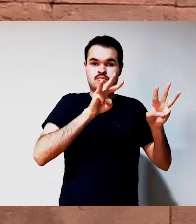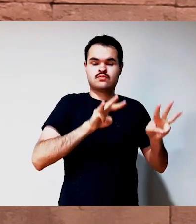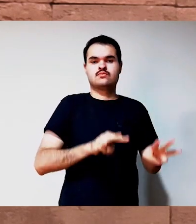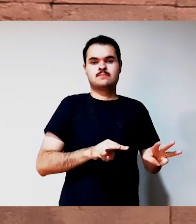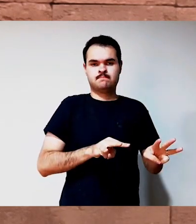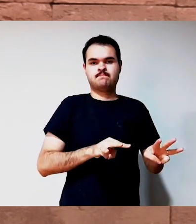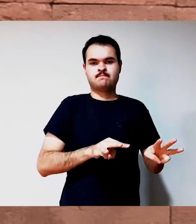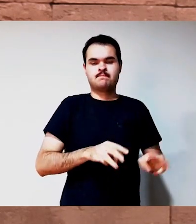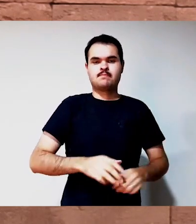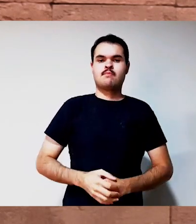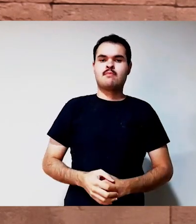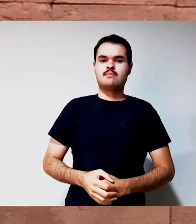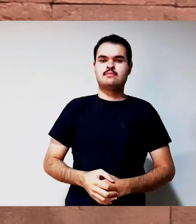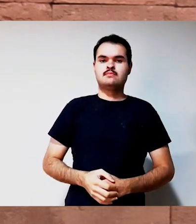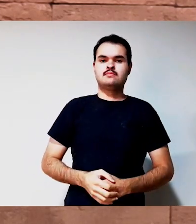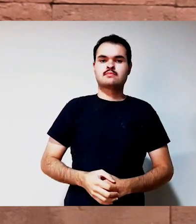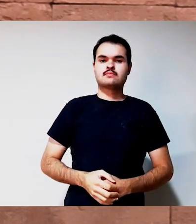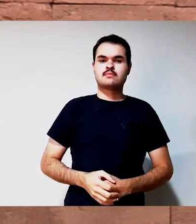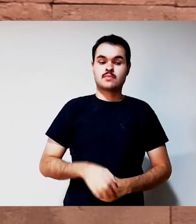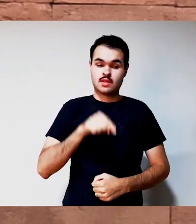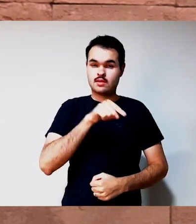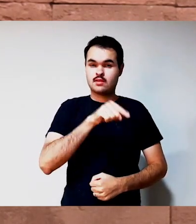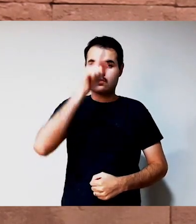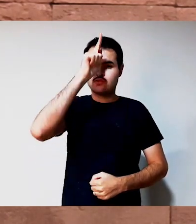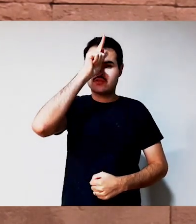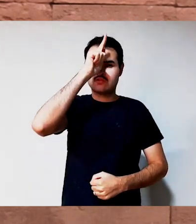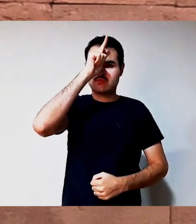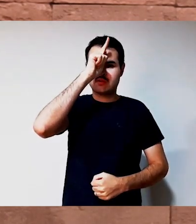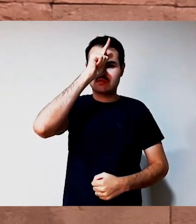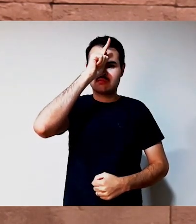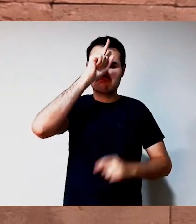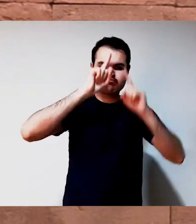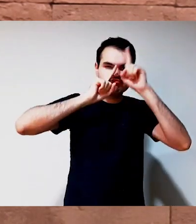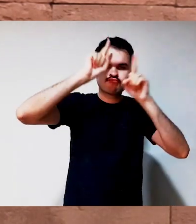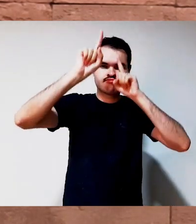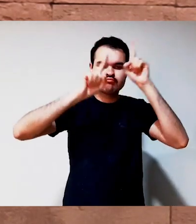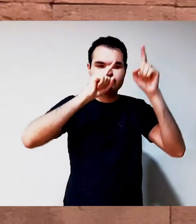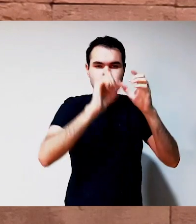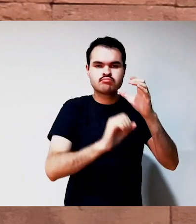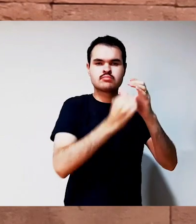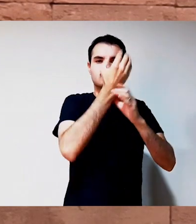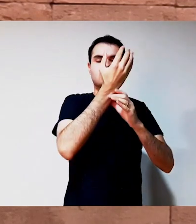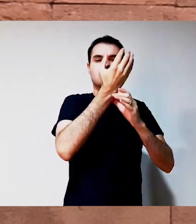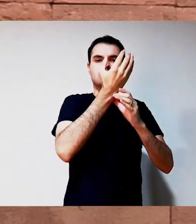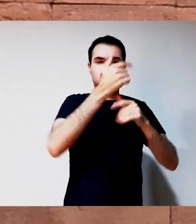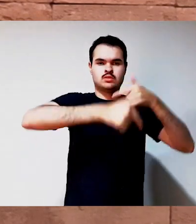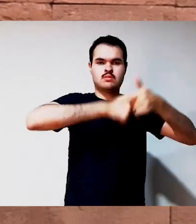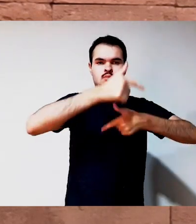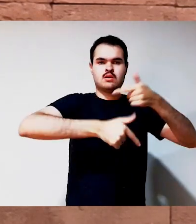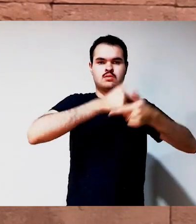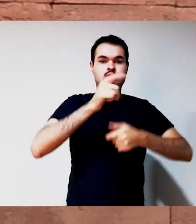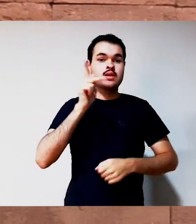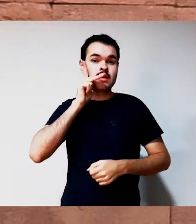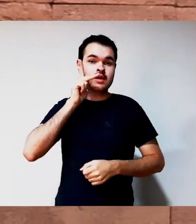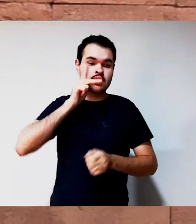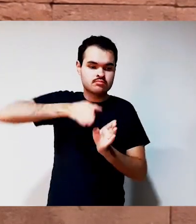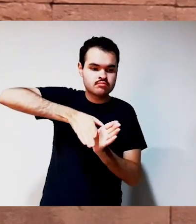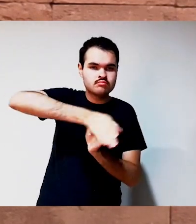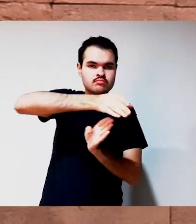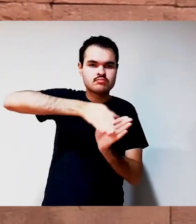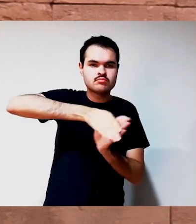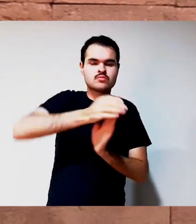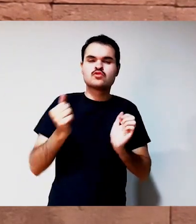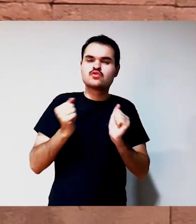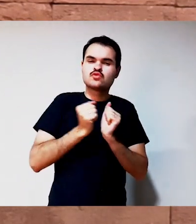sob orientação da professora Kelly César e também do professor Danilo Silva. Essa HQ conta a história de